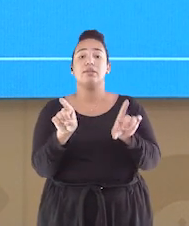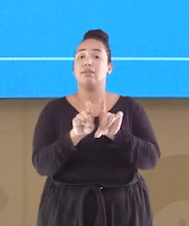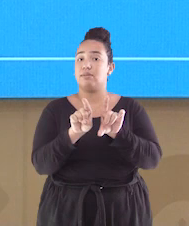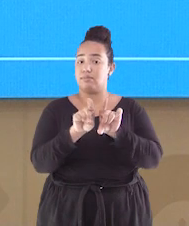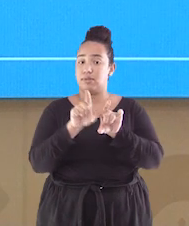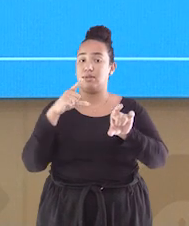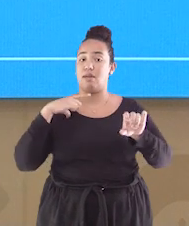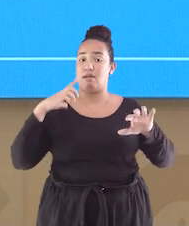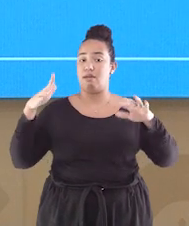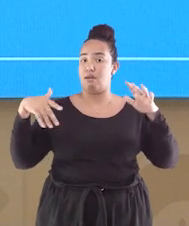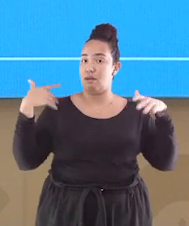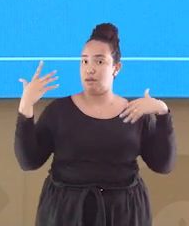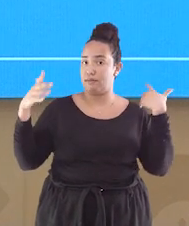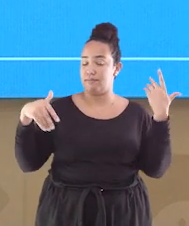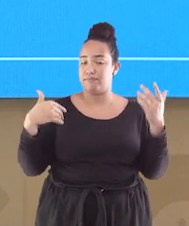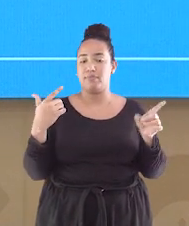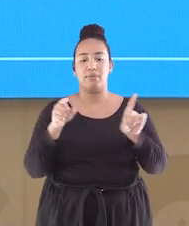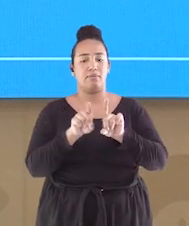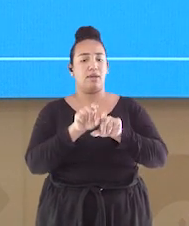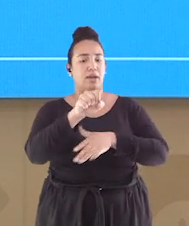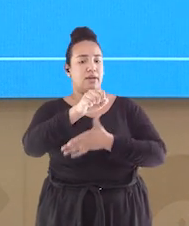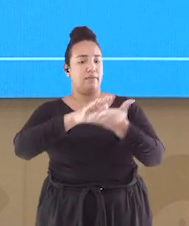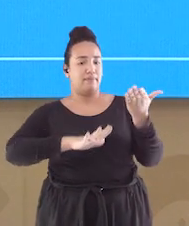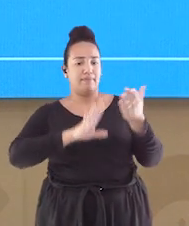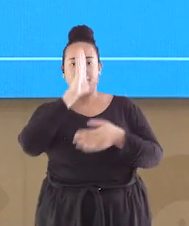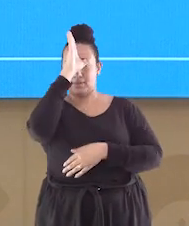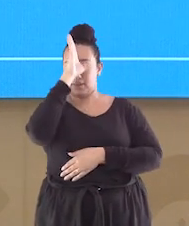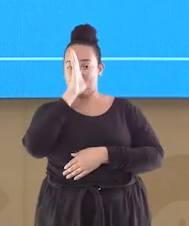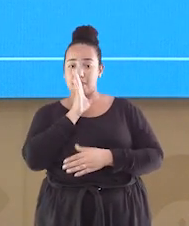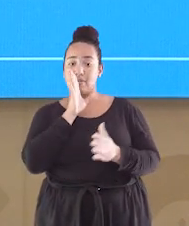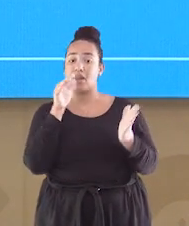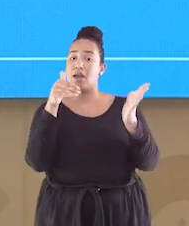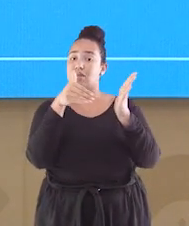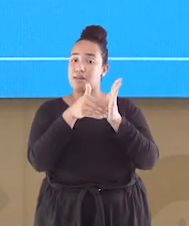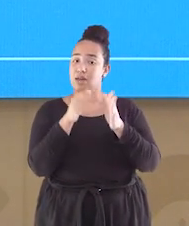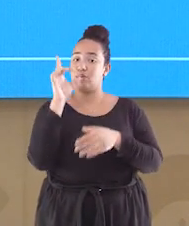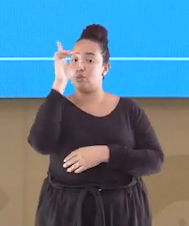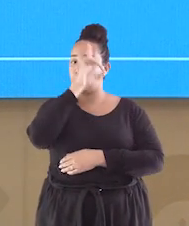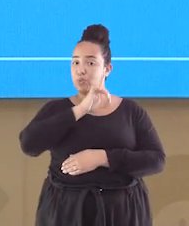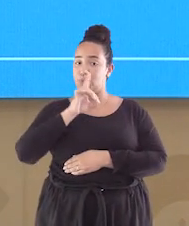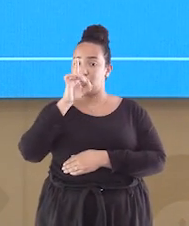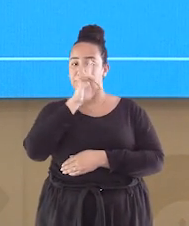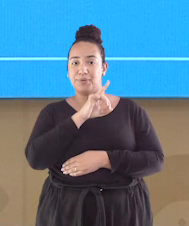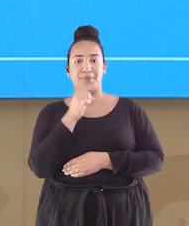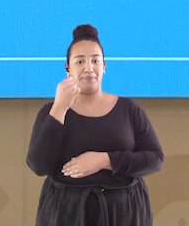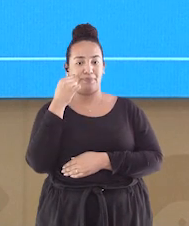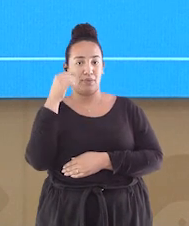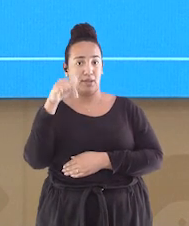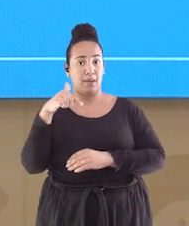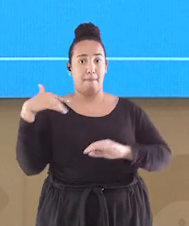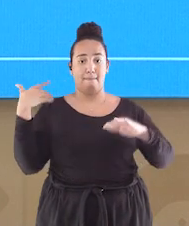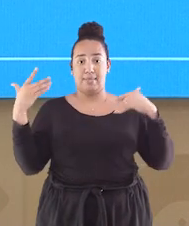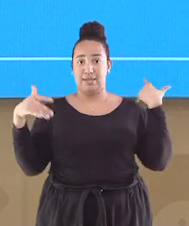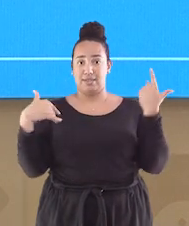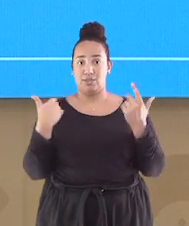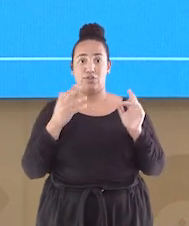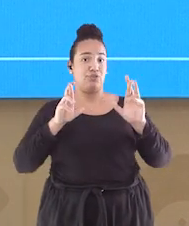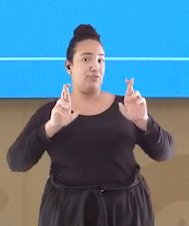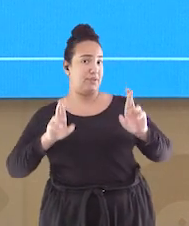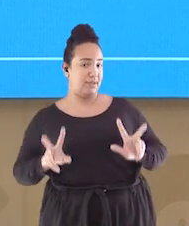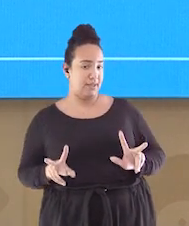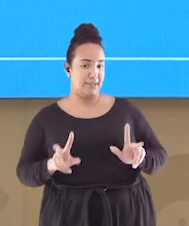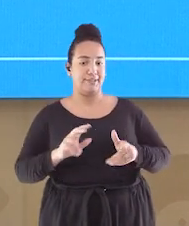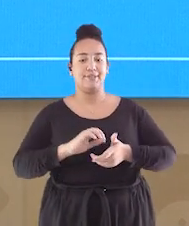gratuitas com monitores no local até domingo. Aqui já é outro passeio. Aquele lá que a gente viu é o planetário.